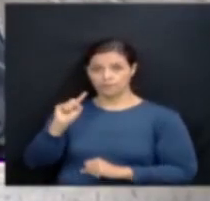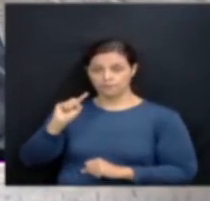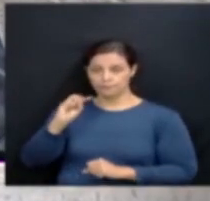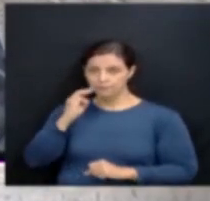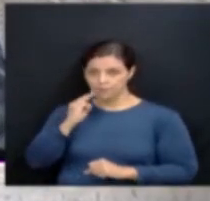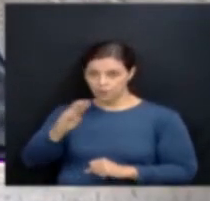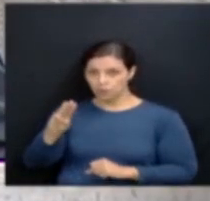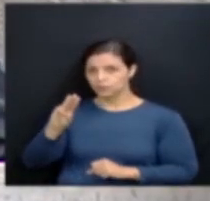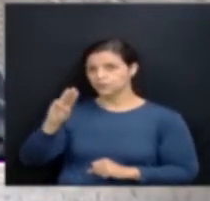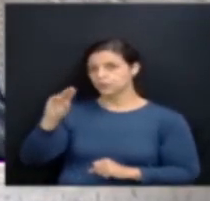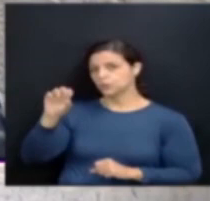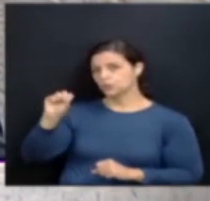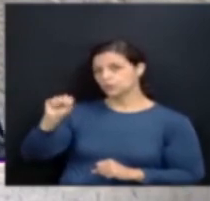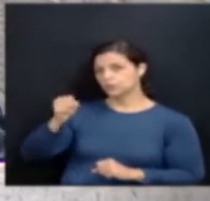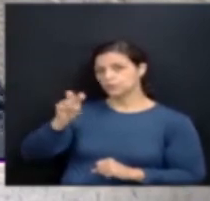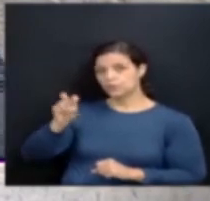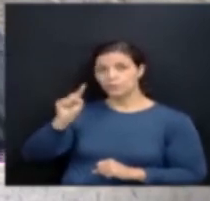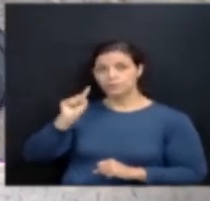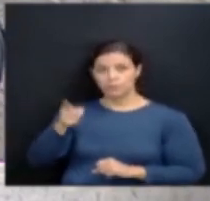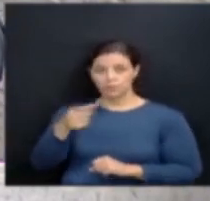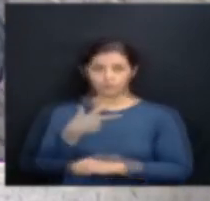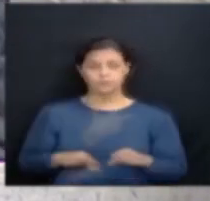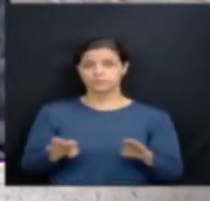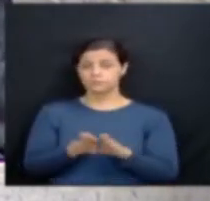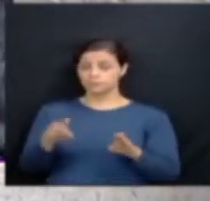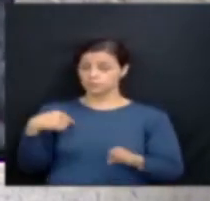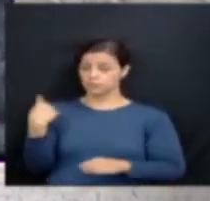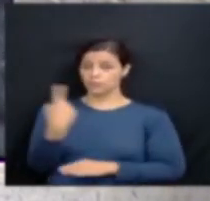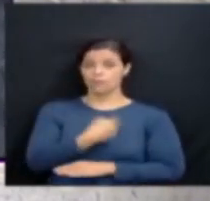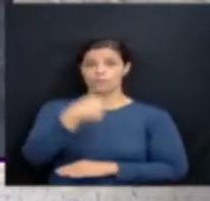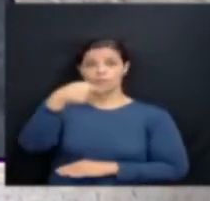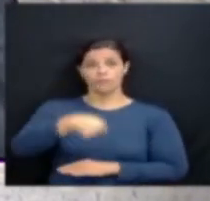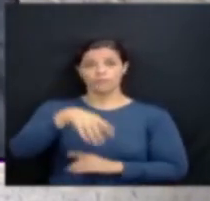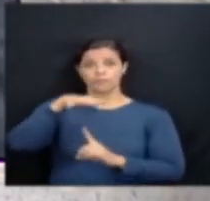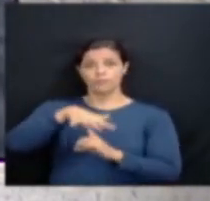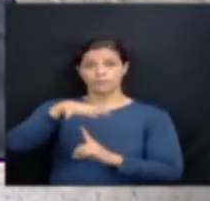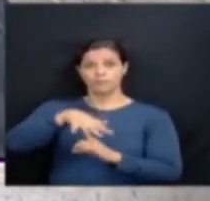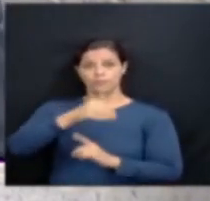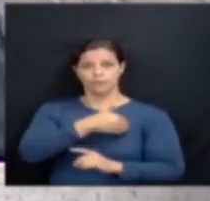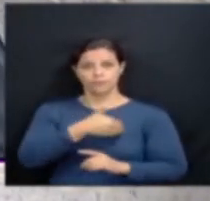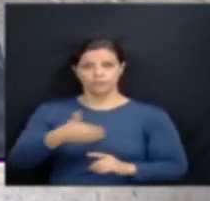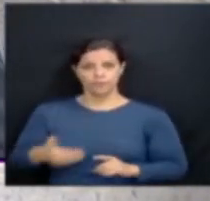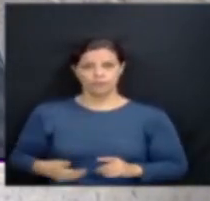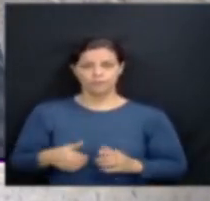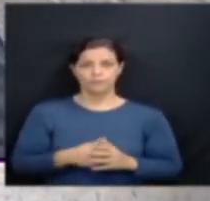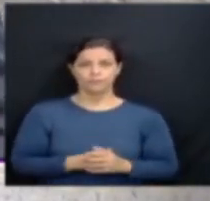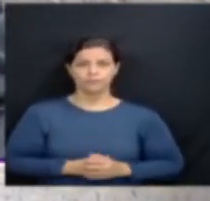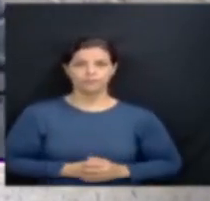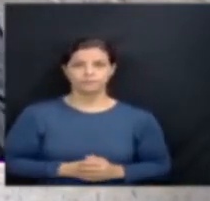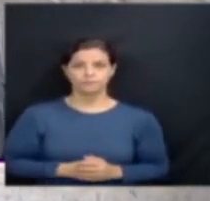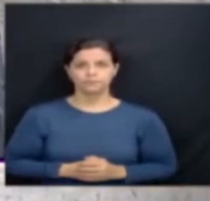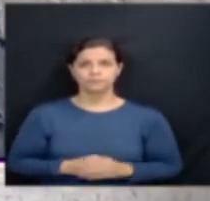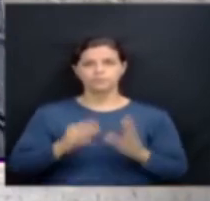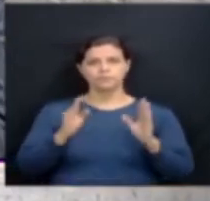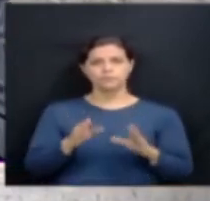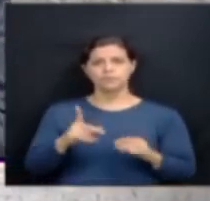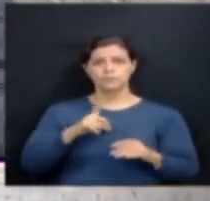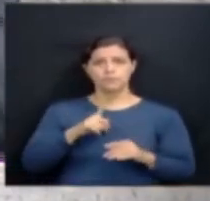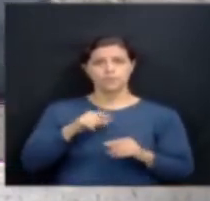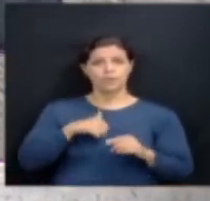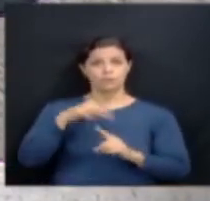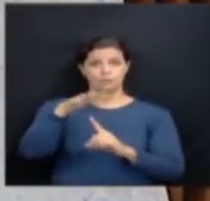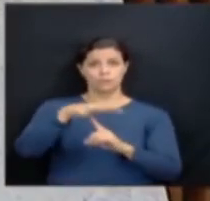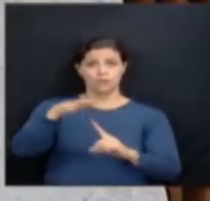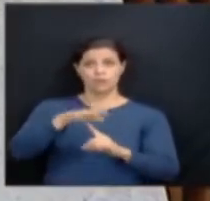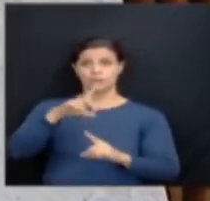doses. É muito importante ressaltar isso. O governo do Paraná colocou à disposição dos